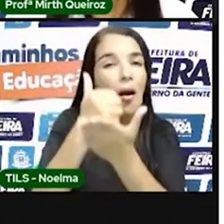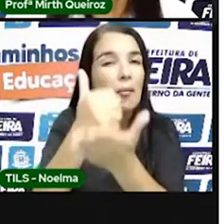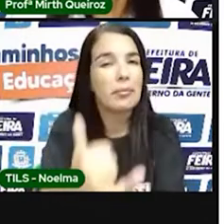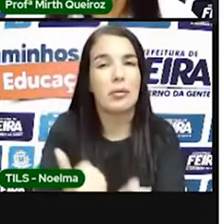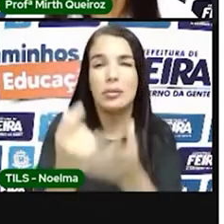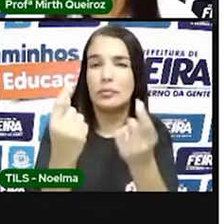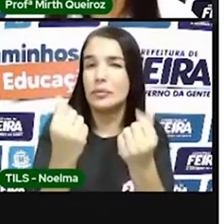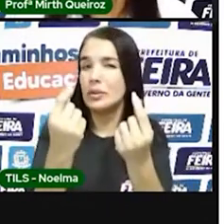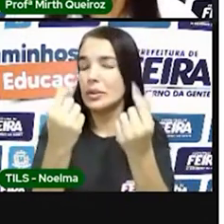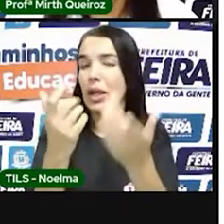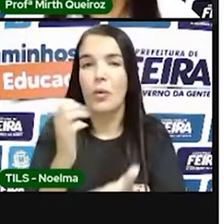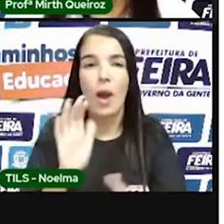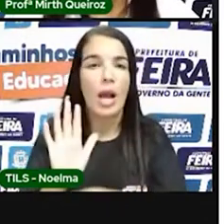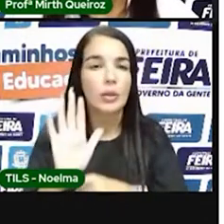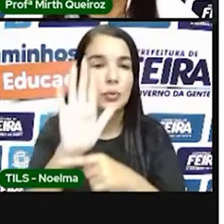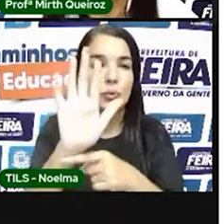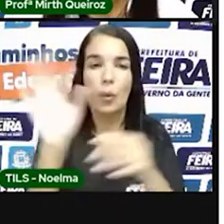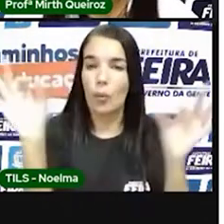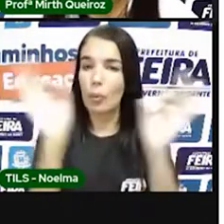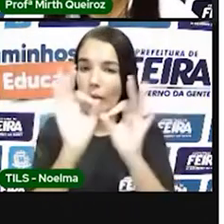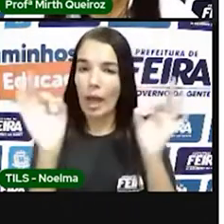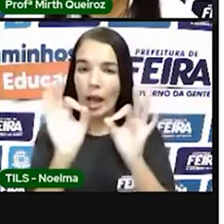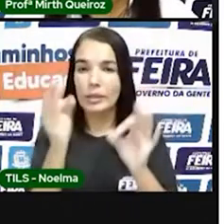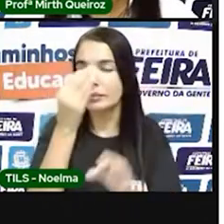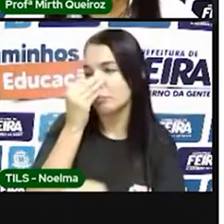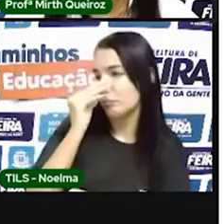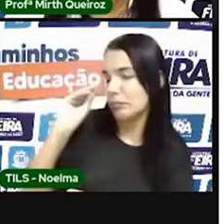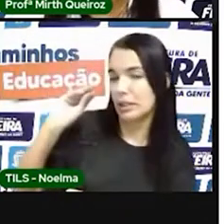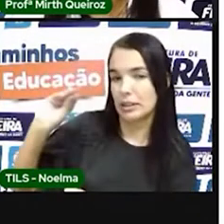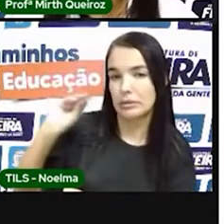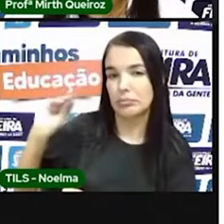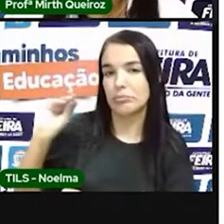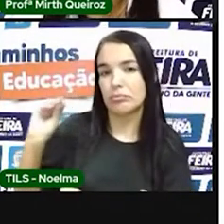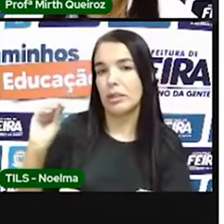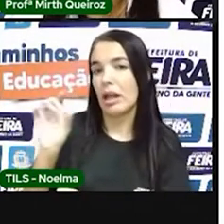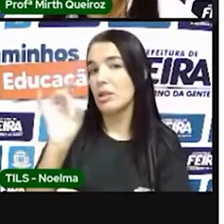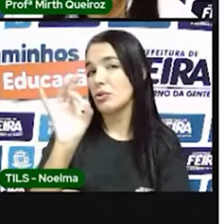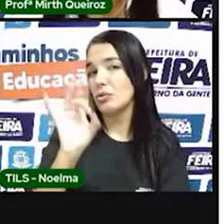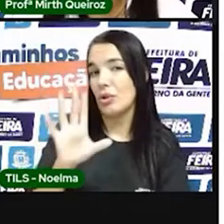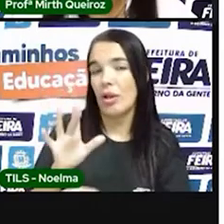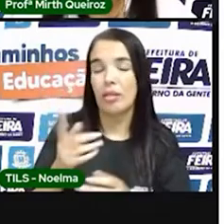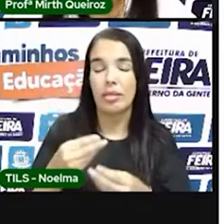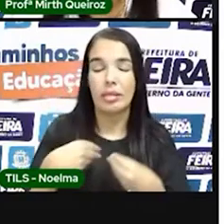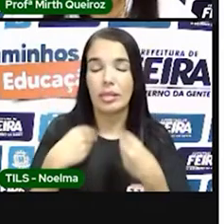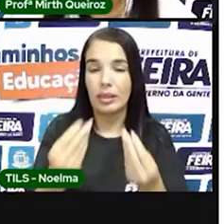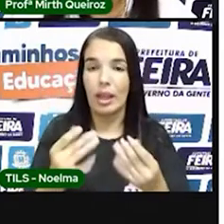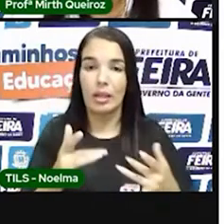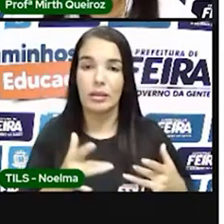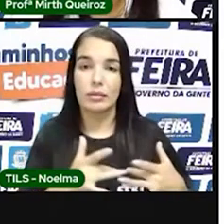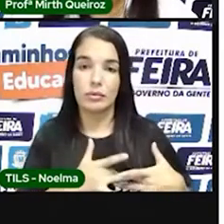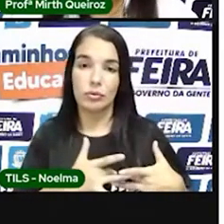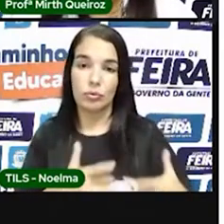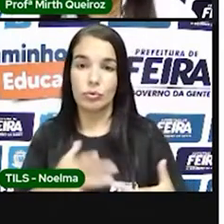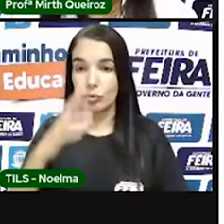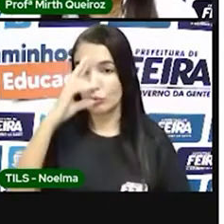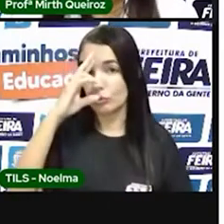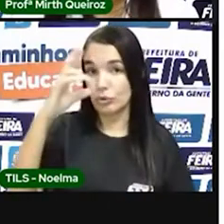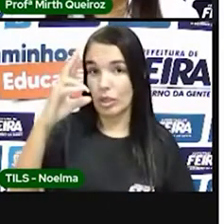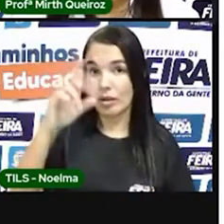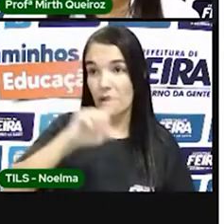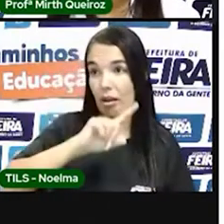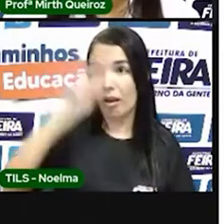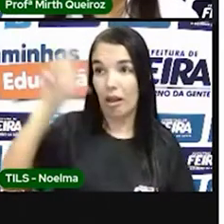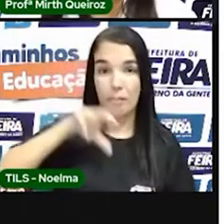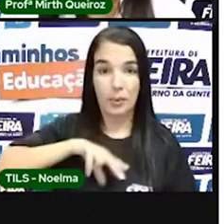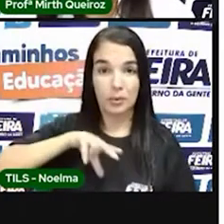tipo de incentivo financeiro. Foram abandonadas ou sequer donatários saíram de Portugal. Então, se